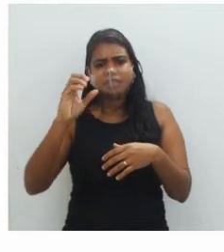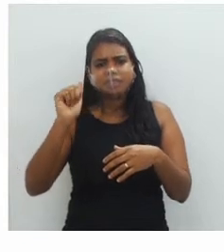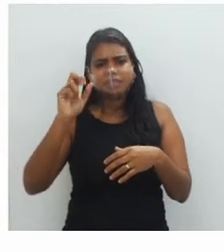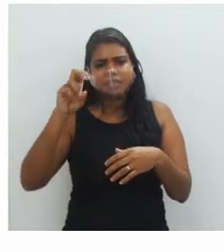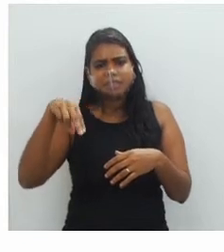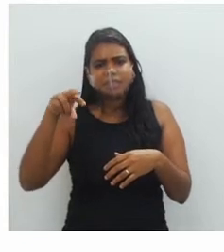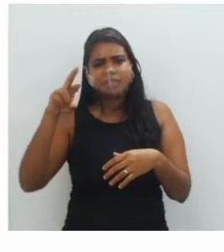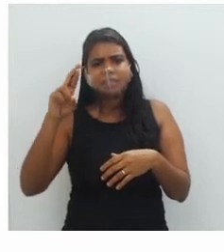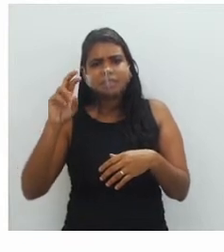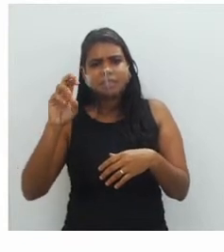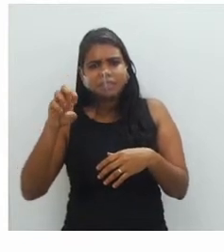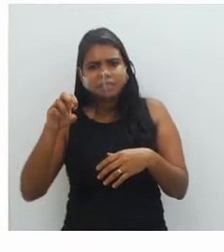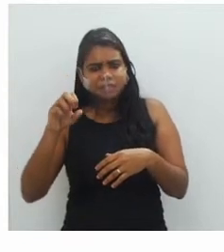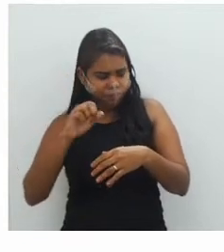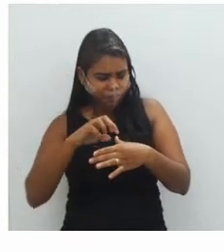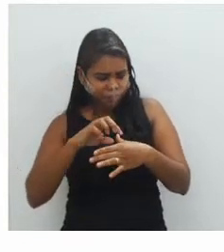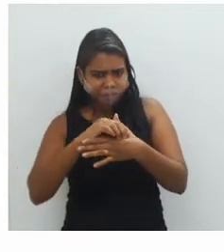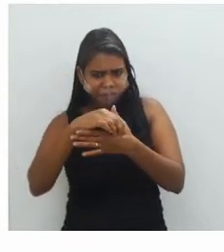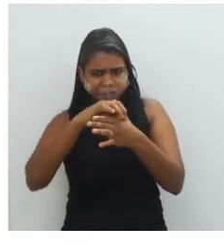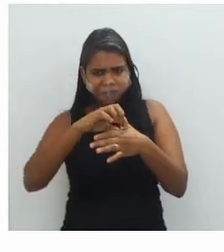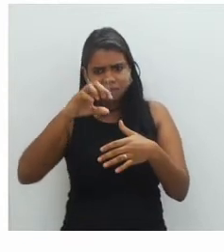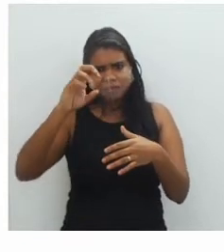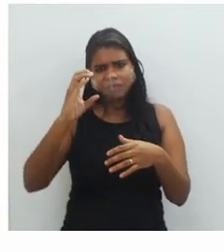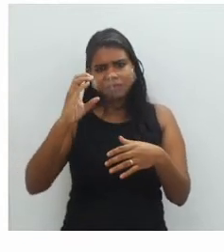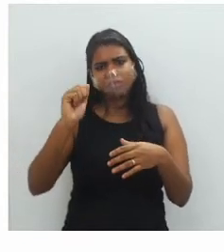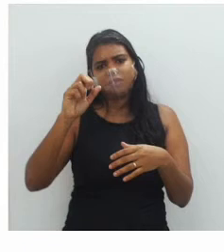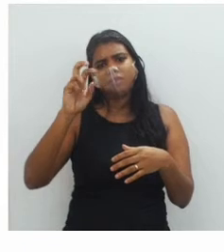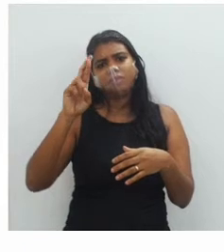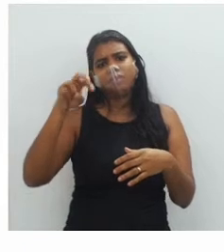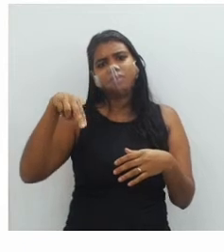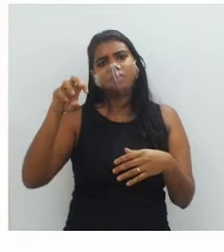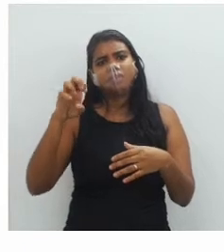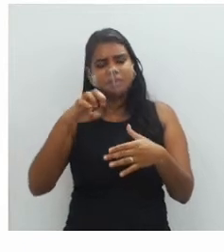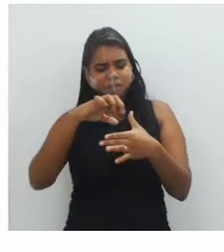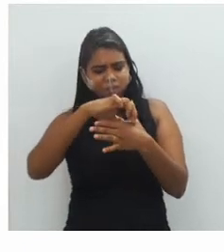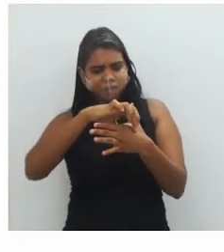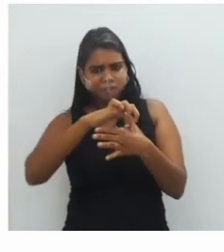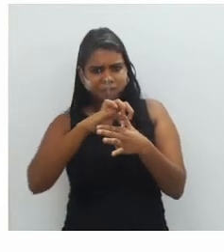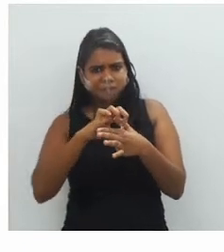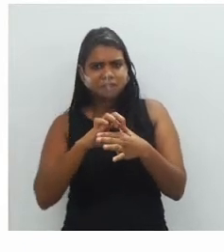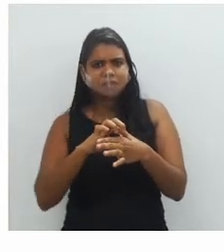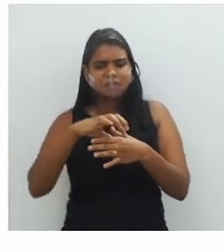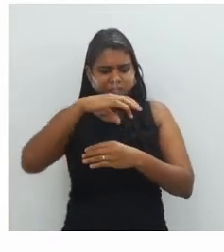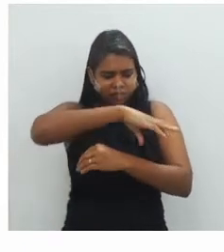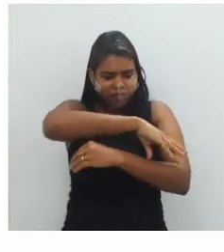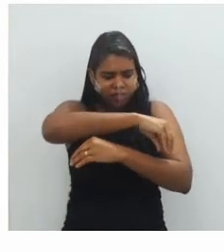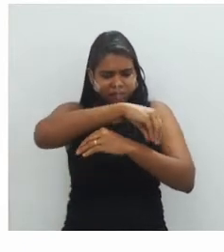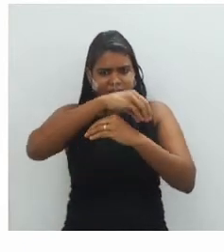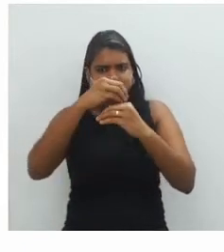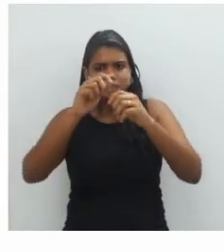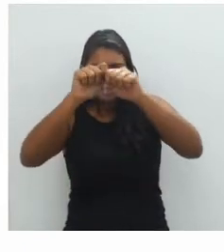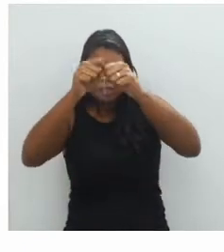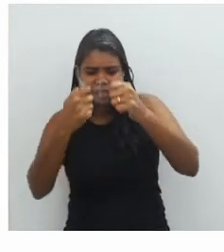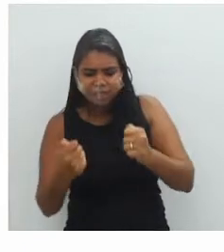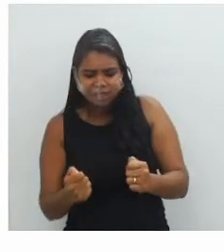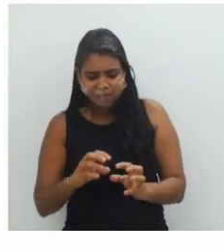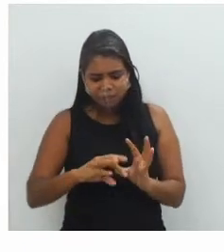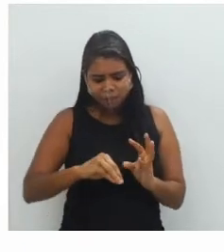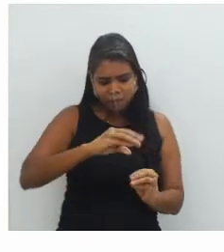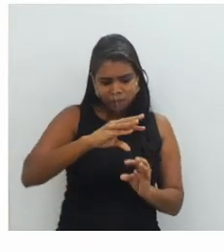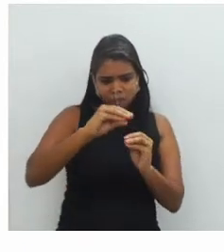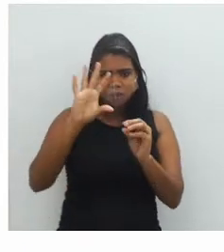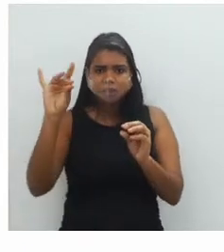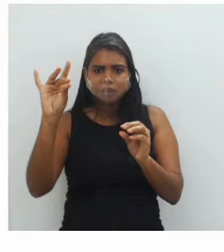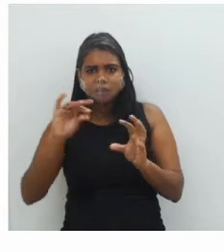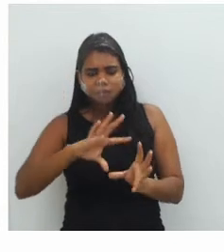recobrindo toda essa parede quebrada aí na foto. Então, é uma característica do trabalho da Adriana Varejão, essa